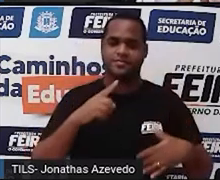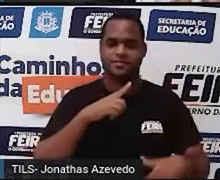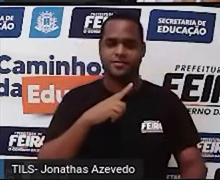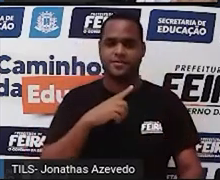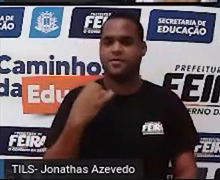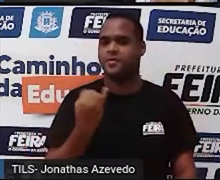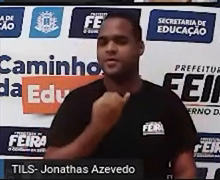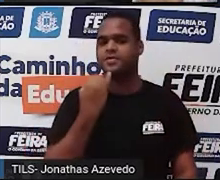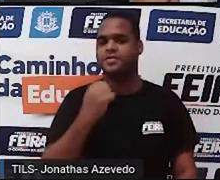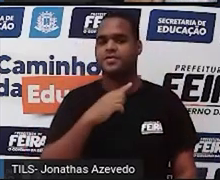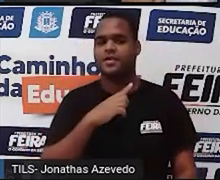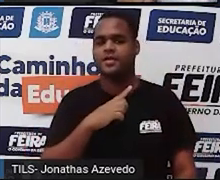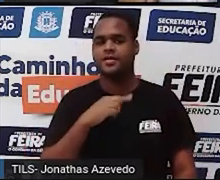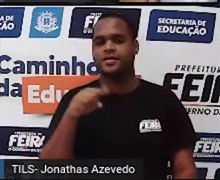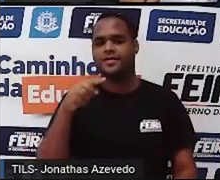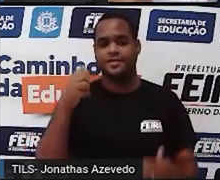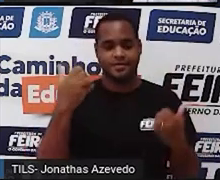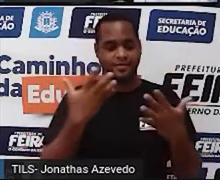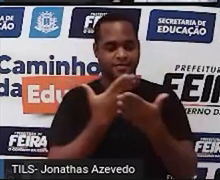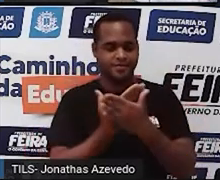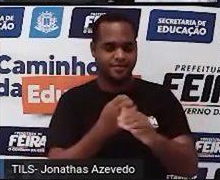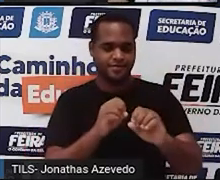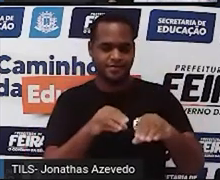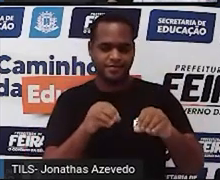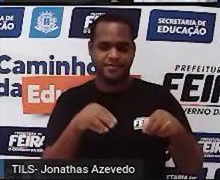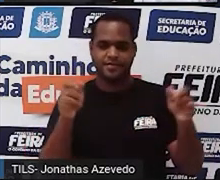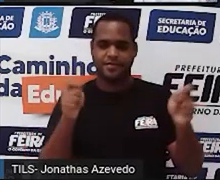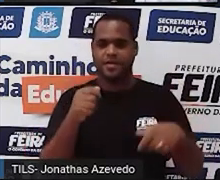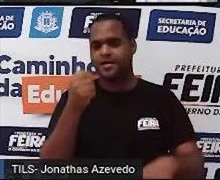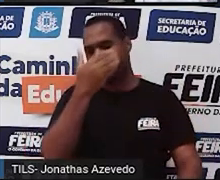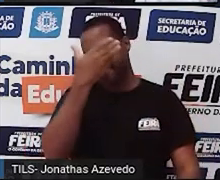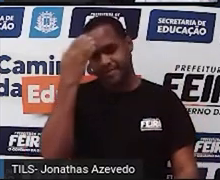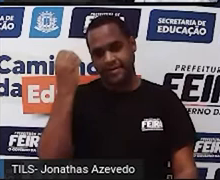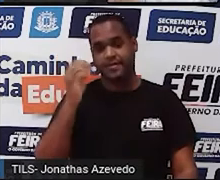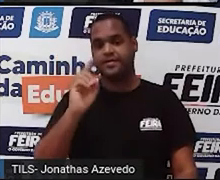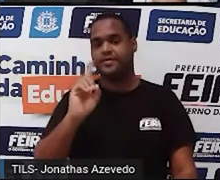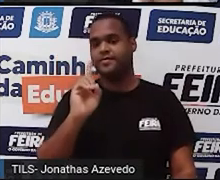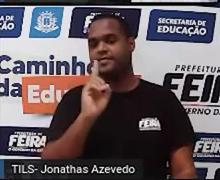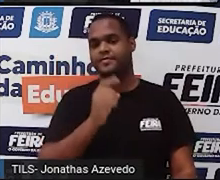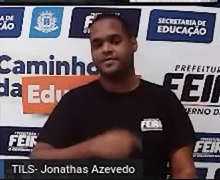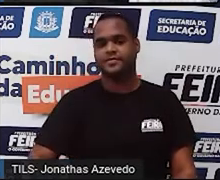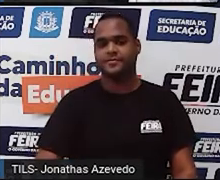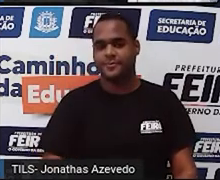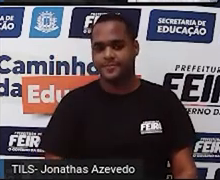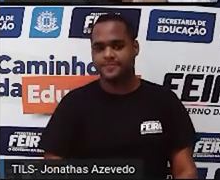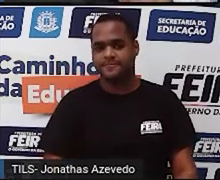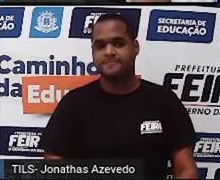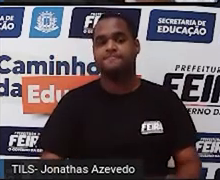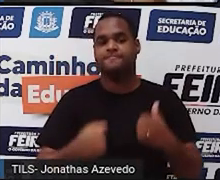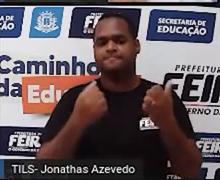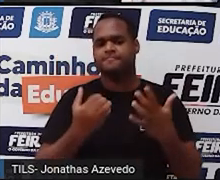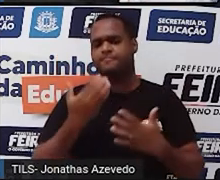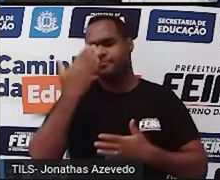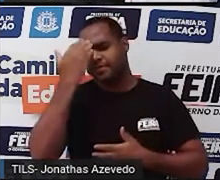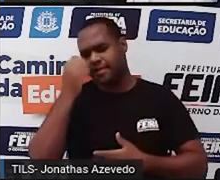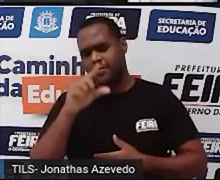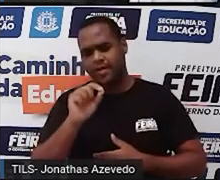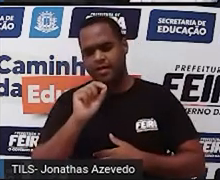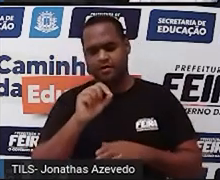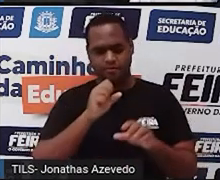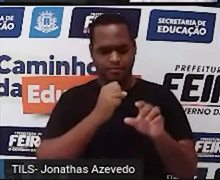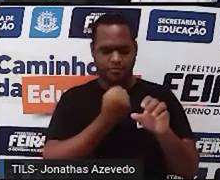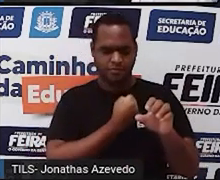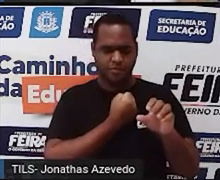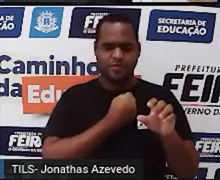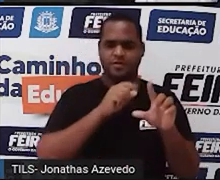falou na última aula e que a gente não pode esquecer, tá bom? É saber o que é álgebra.